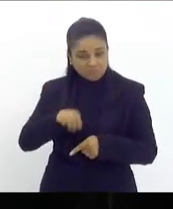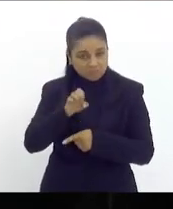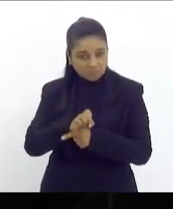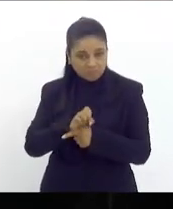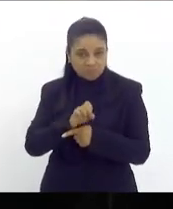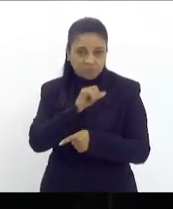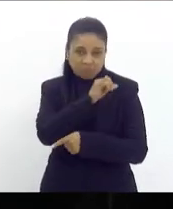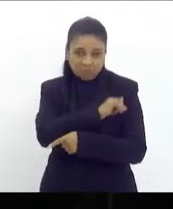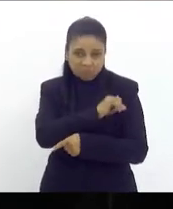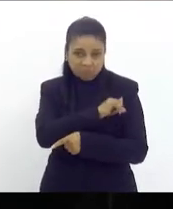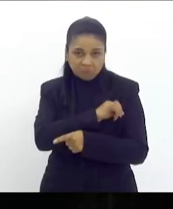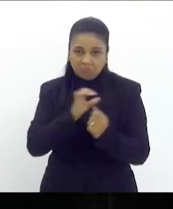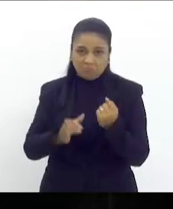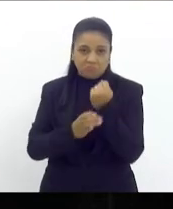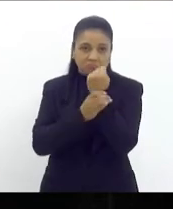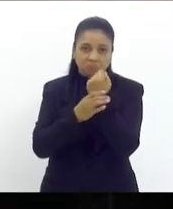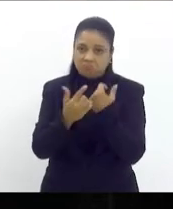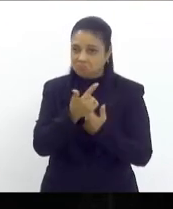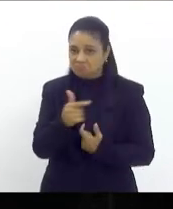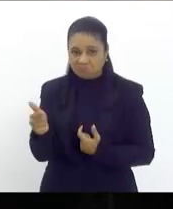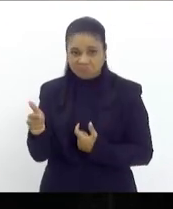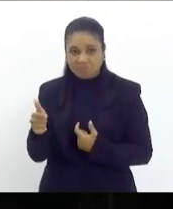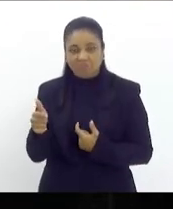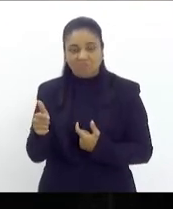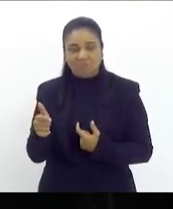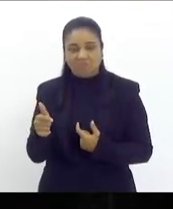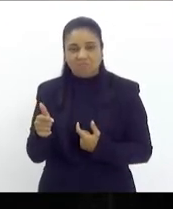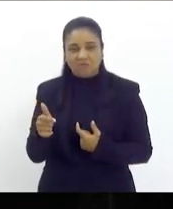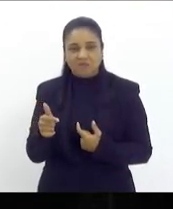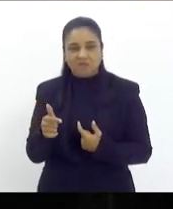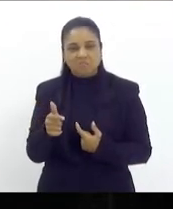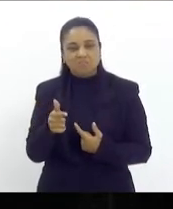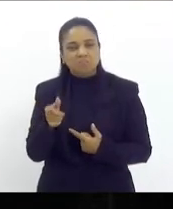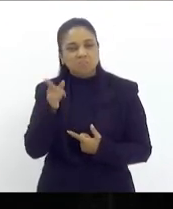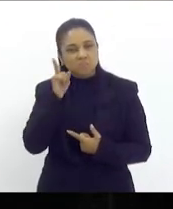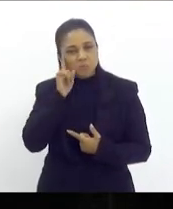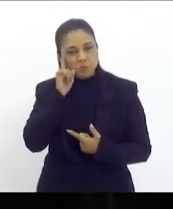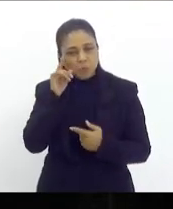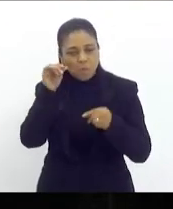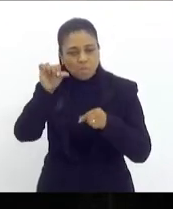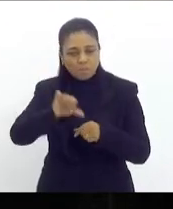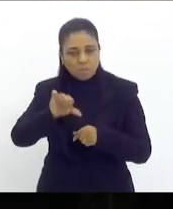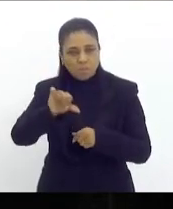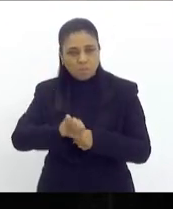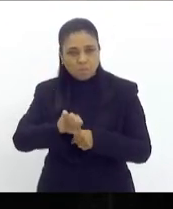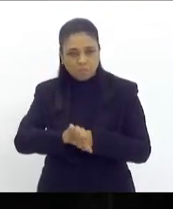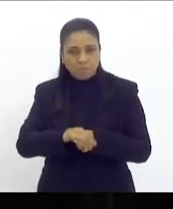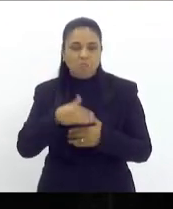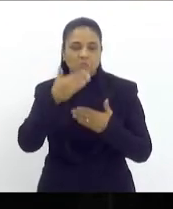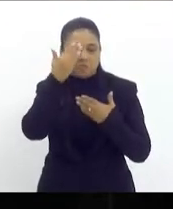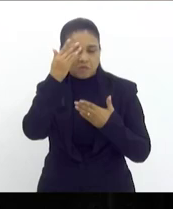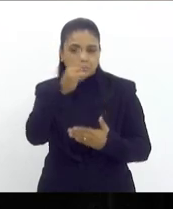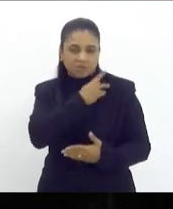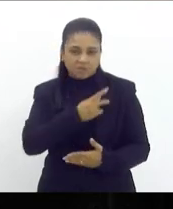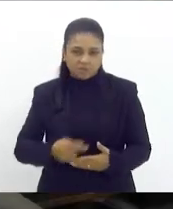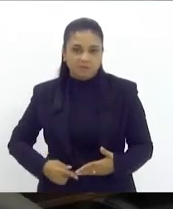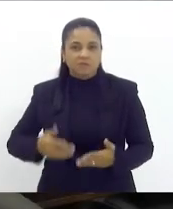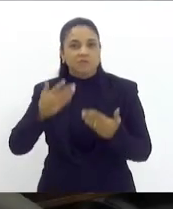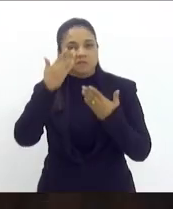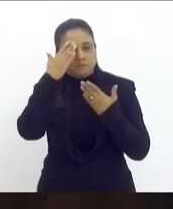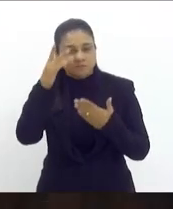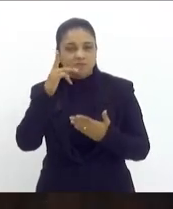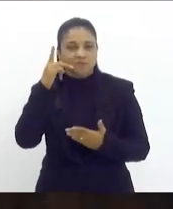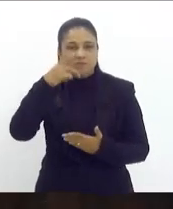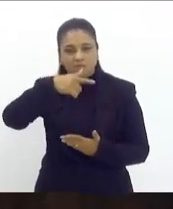garantido de muito e cada dia piora mais senhora presidente muito obrigado agradecendo ao deputado Luiz